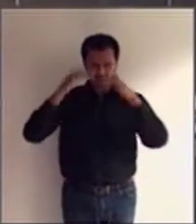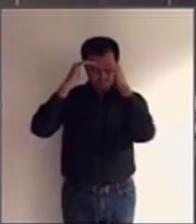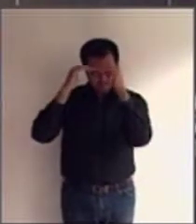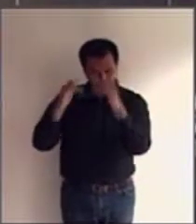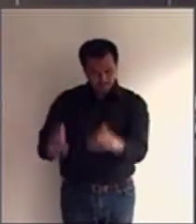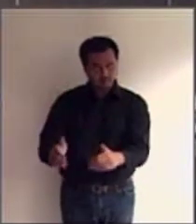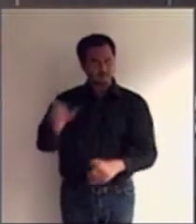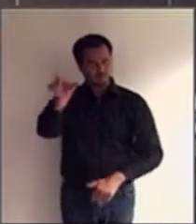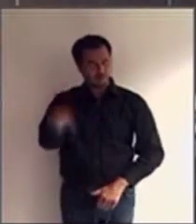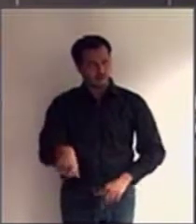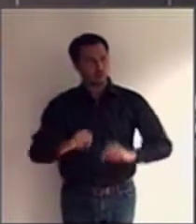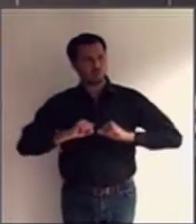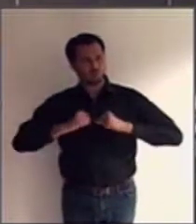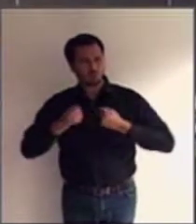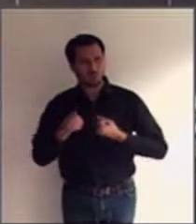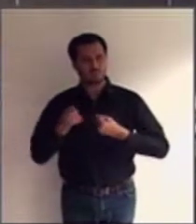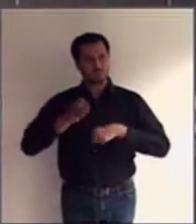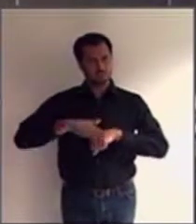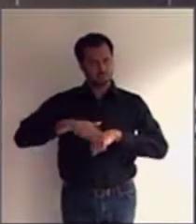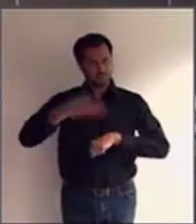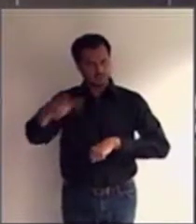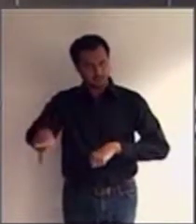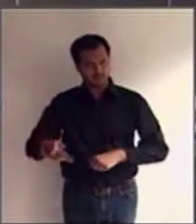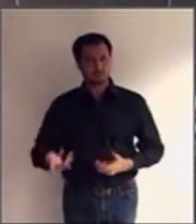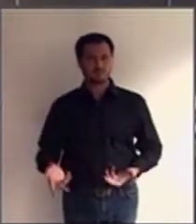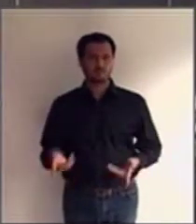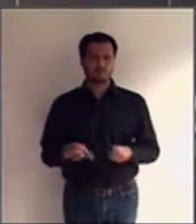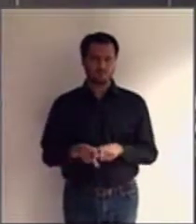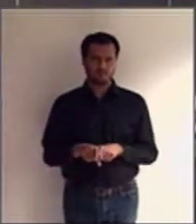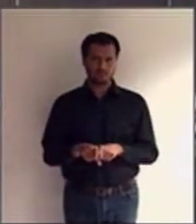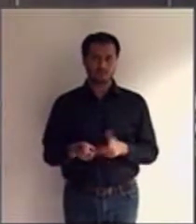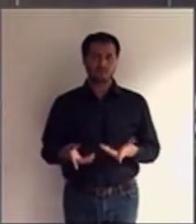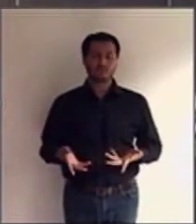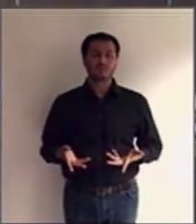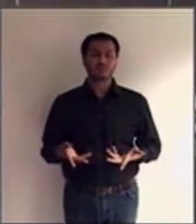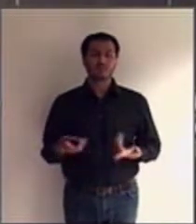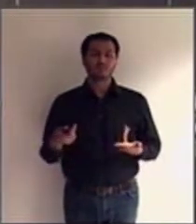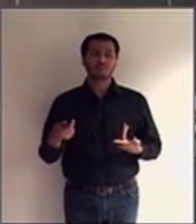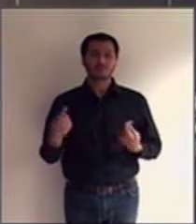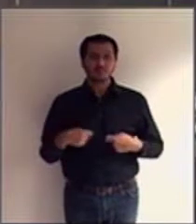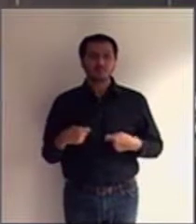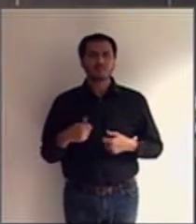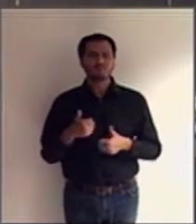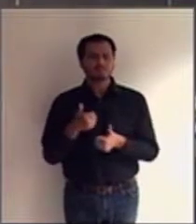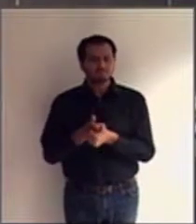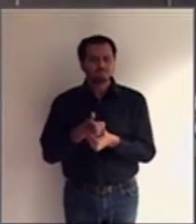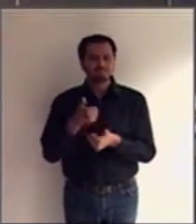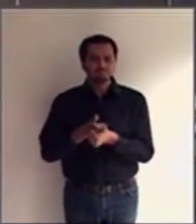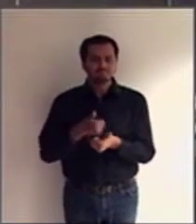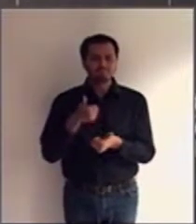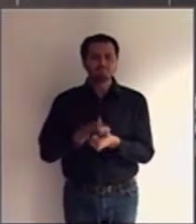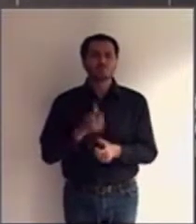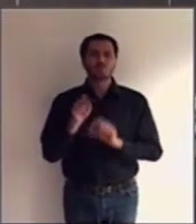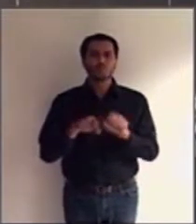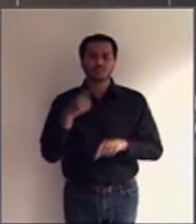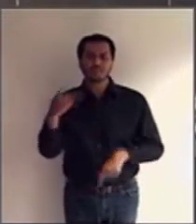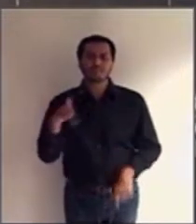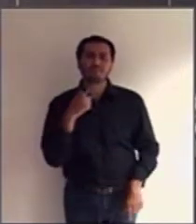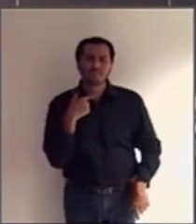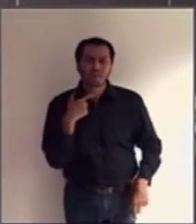curatelado, buscando sempre os seus reais interesses, as suas